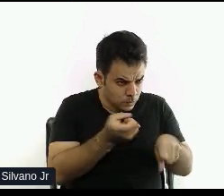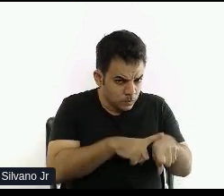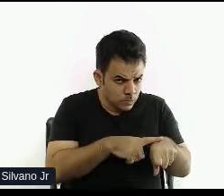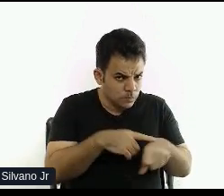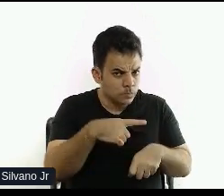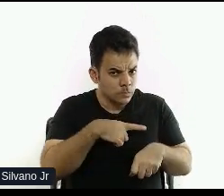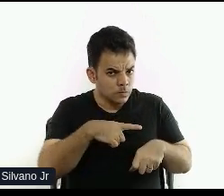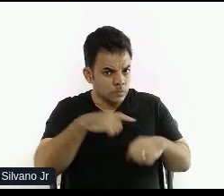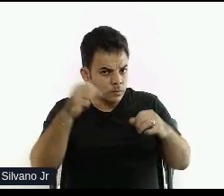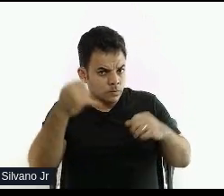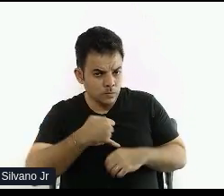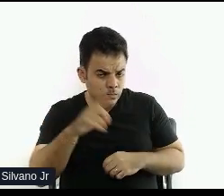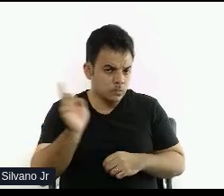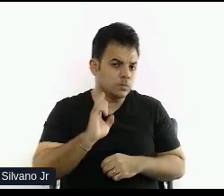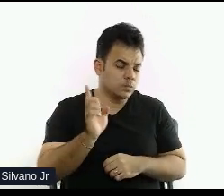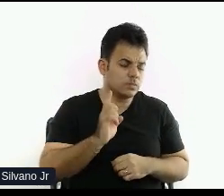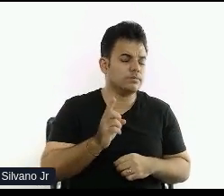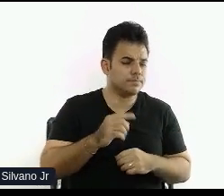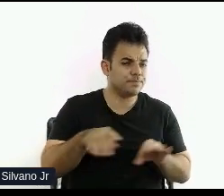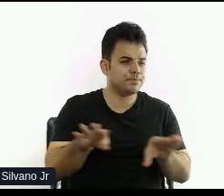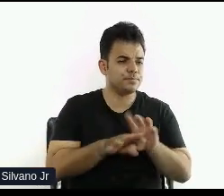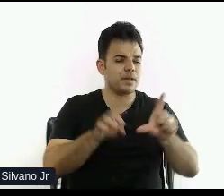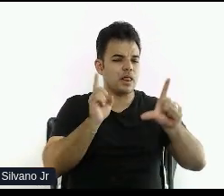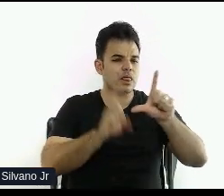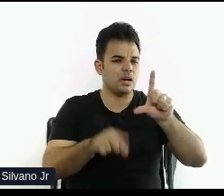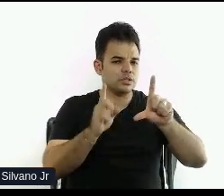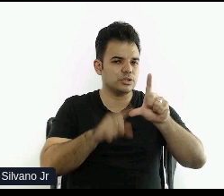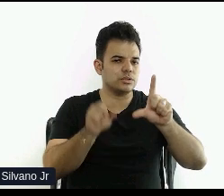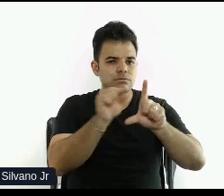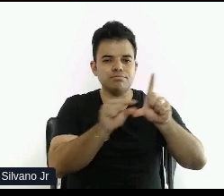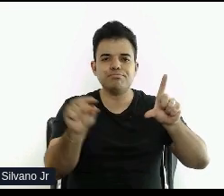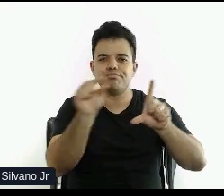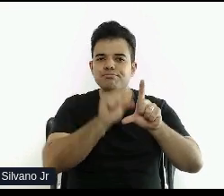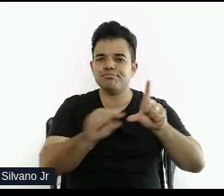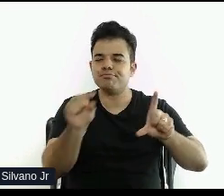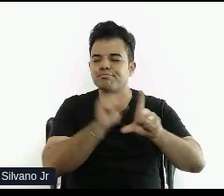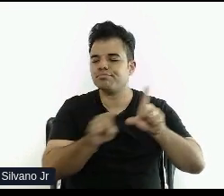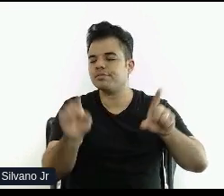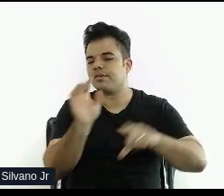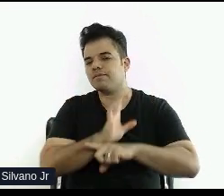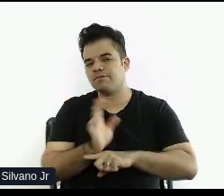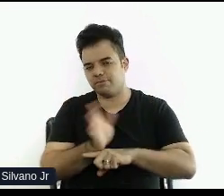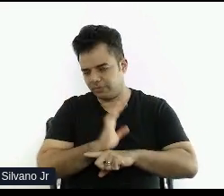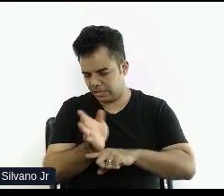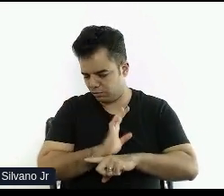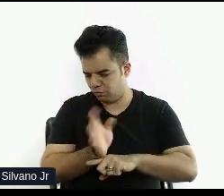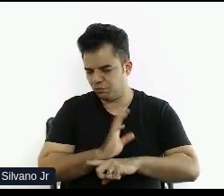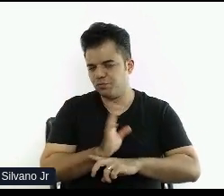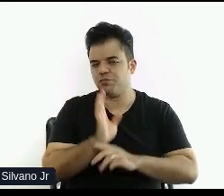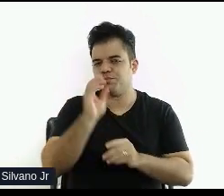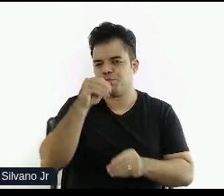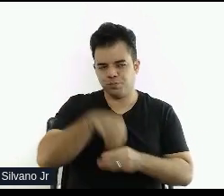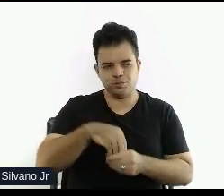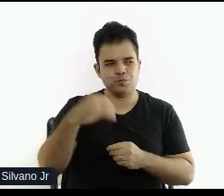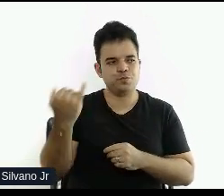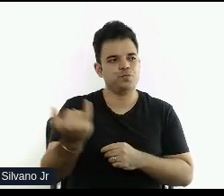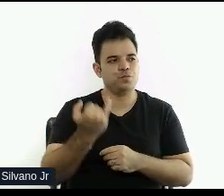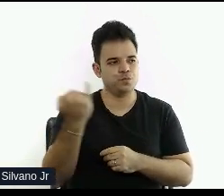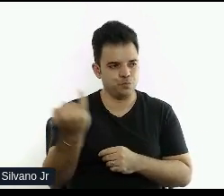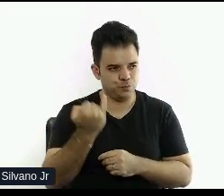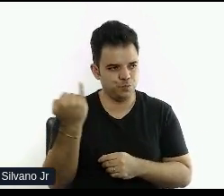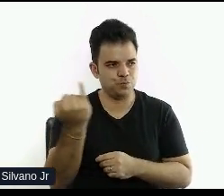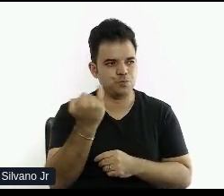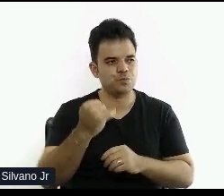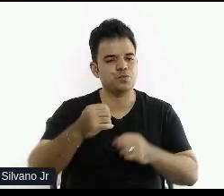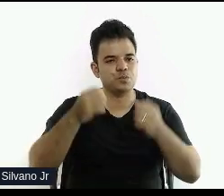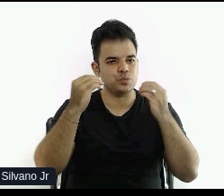super, super importante. Legendas e transcrições de vídeos, né? Se tem conteúdo desse tipo no site. É importante trazer legendas para pessoas